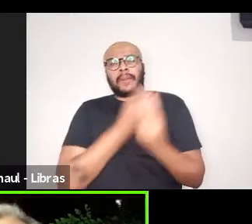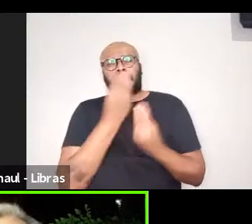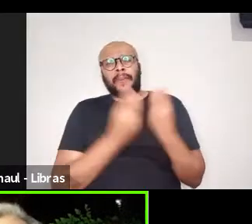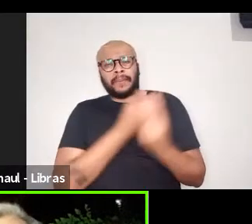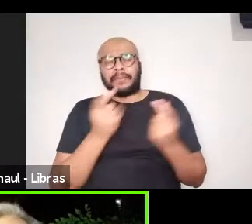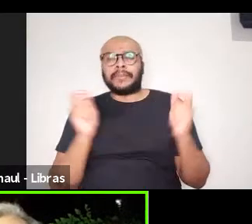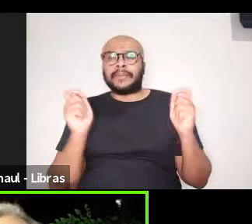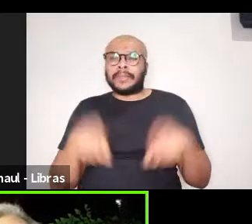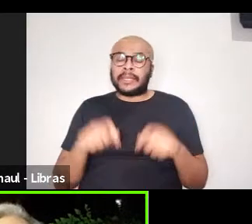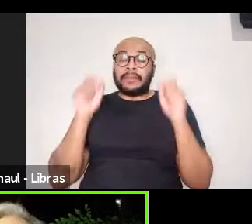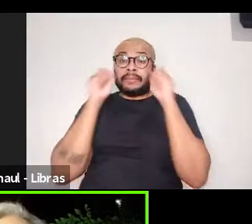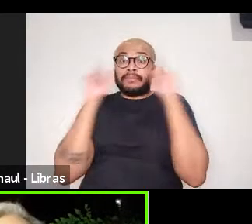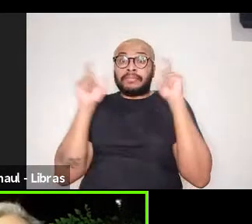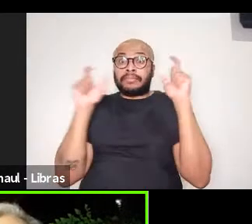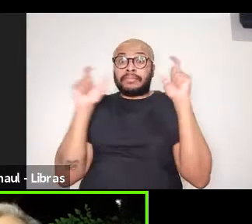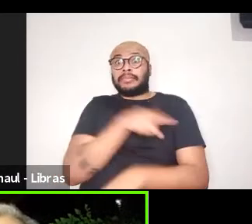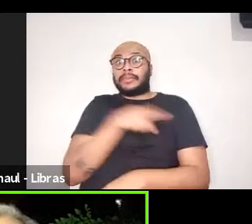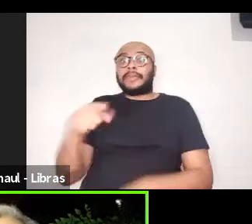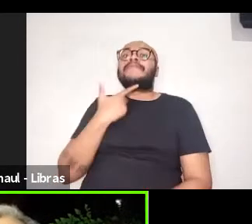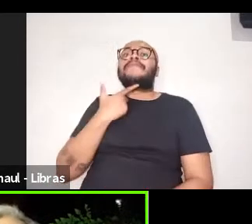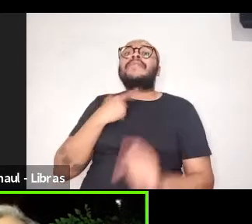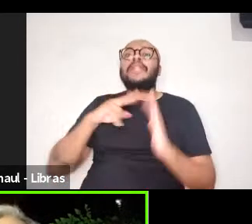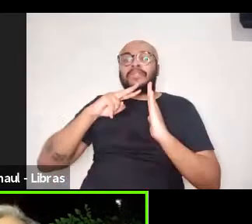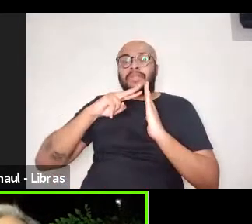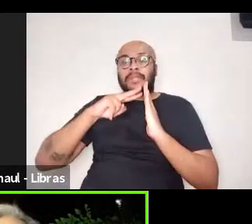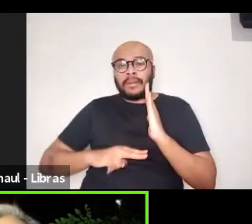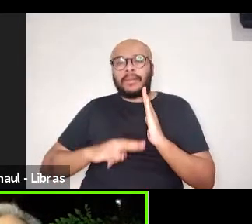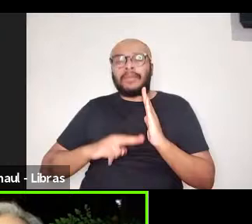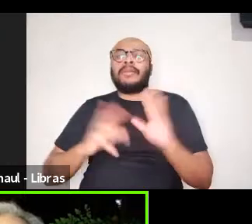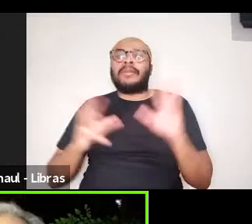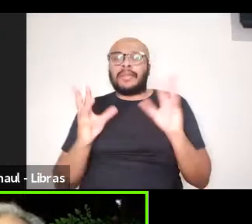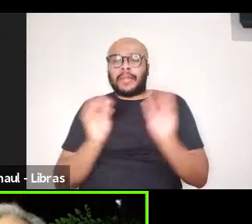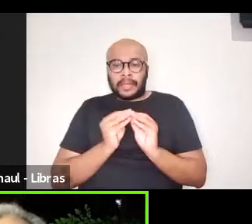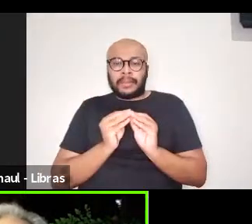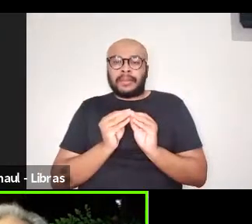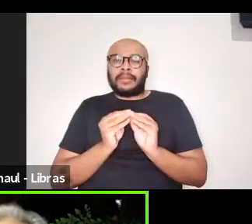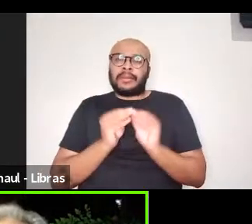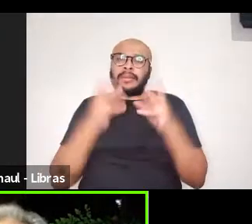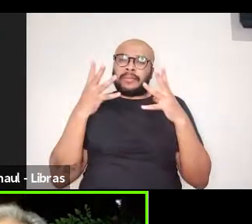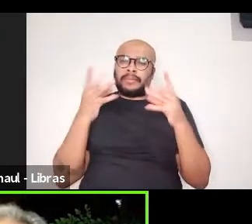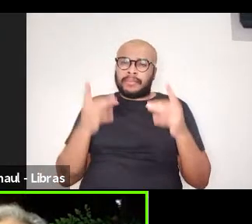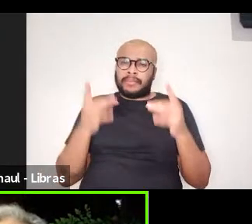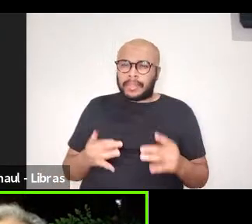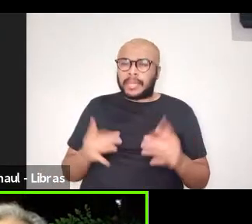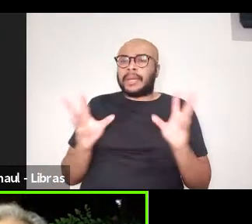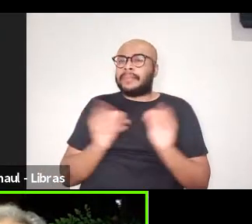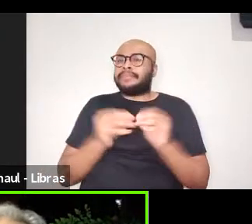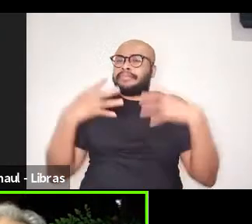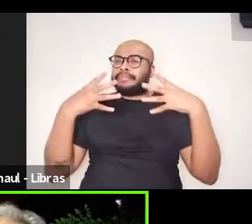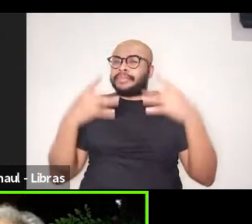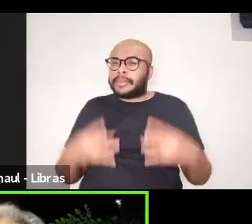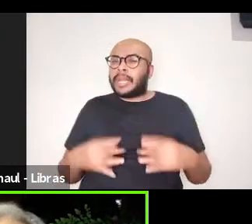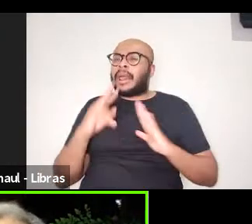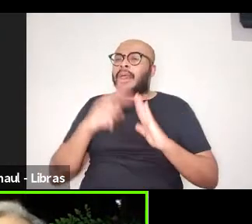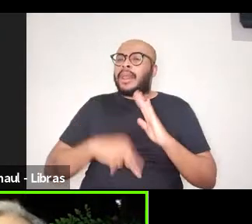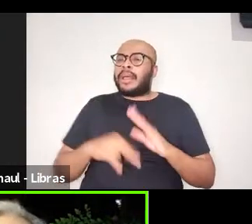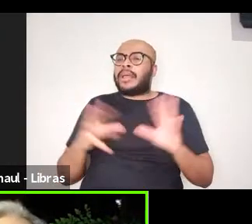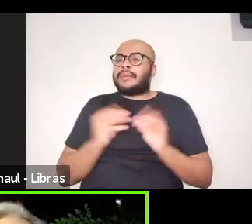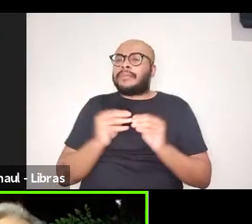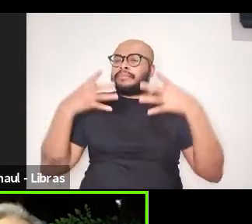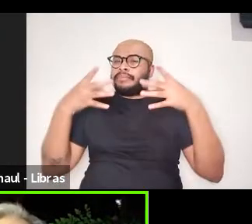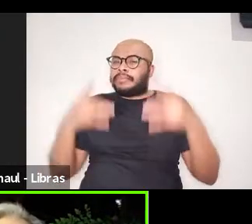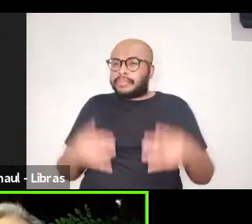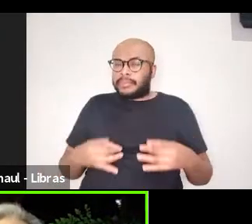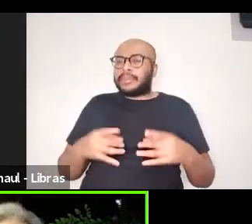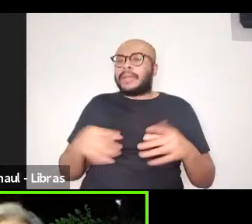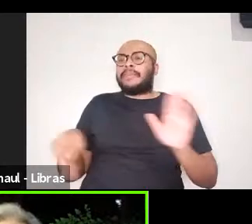despertar leitores de resenhas, por exemplo, resenha, ler resenhas faz parte da revisão